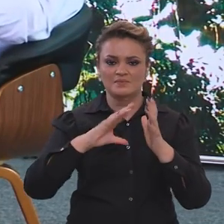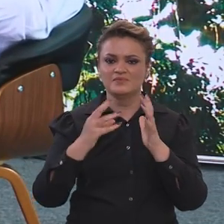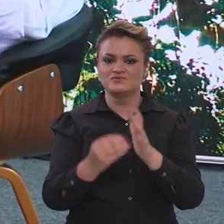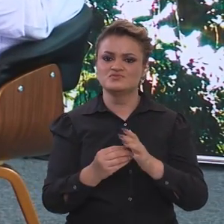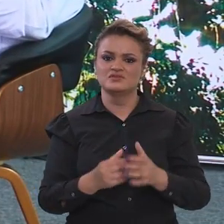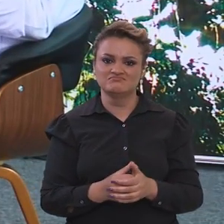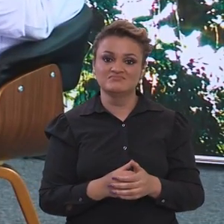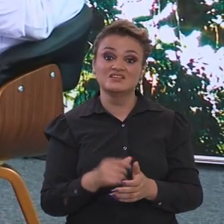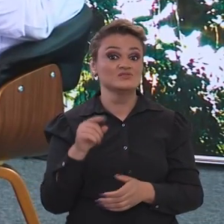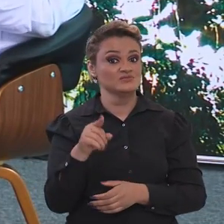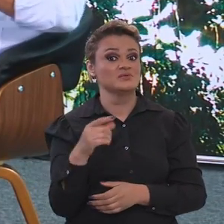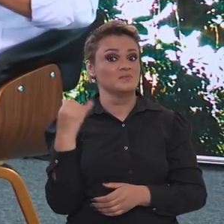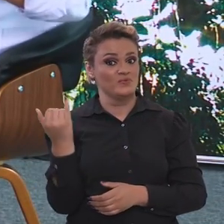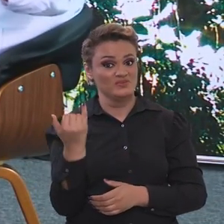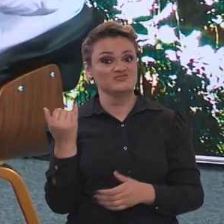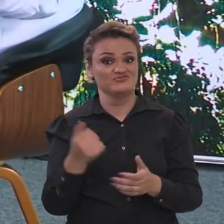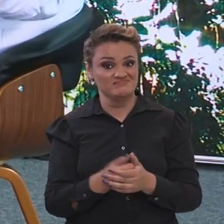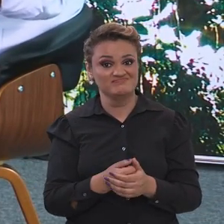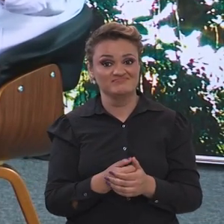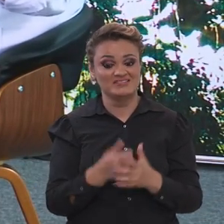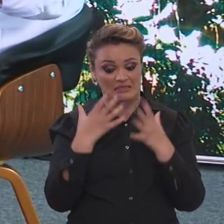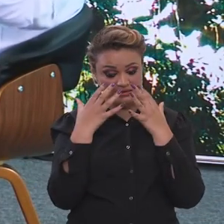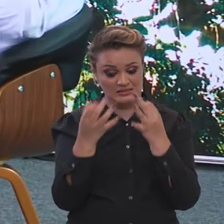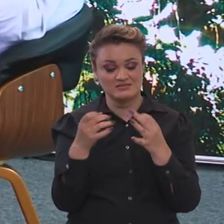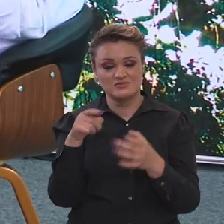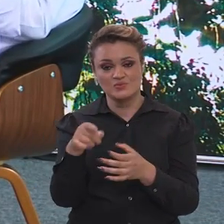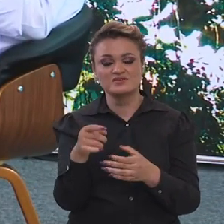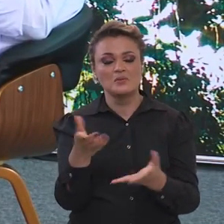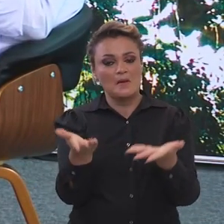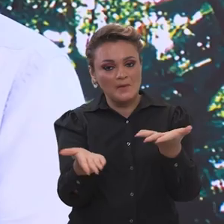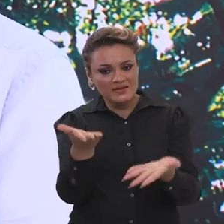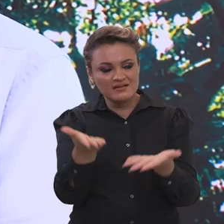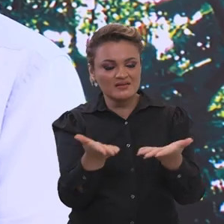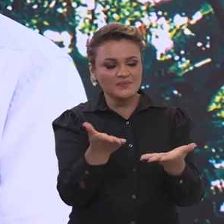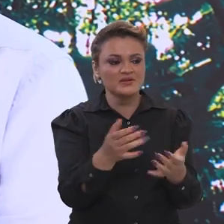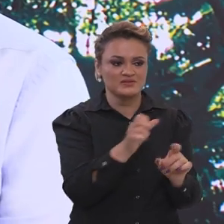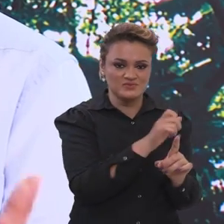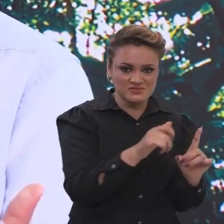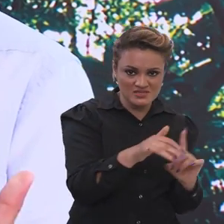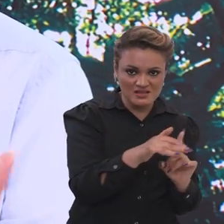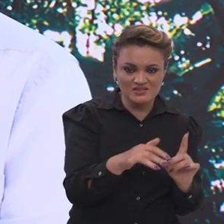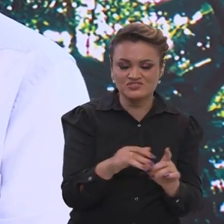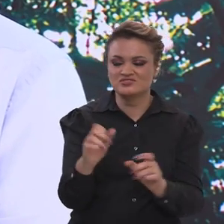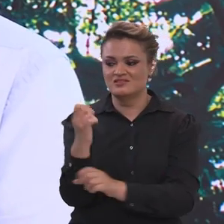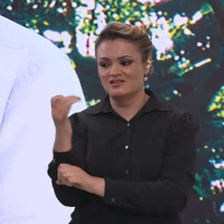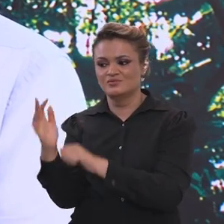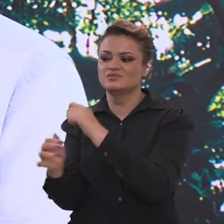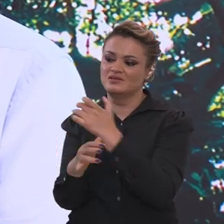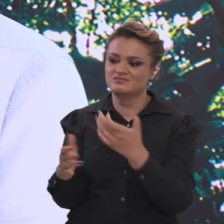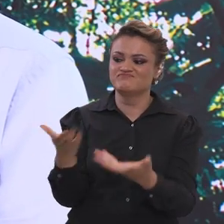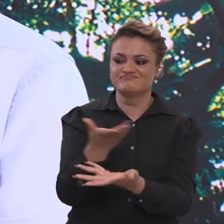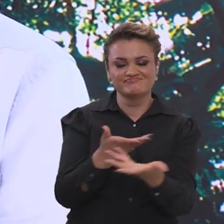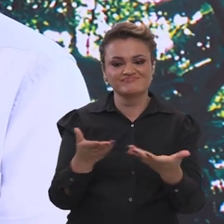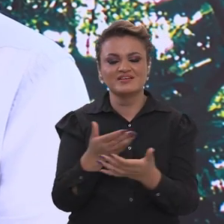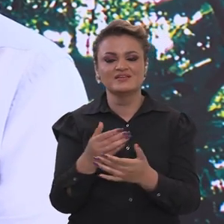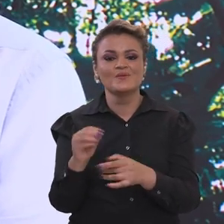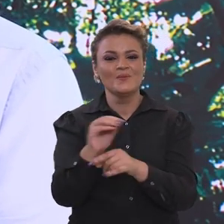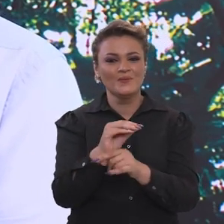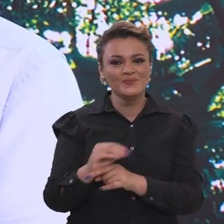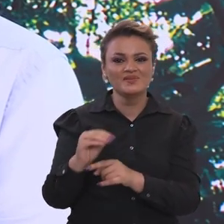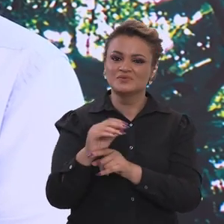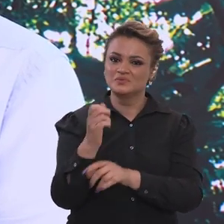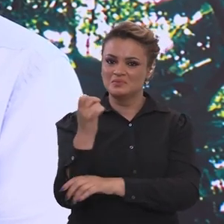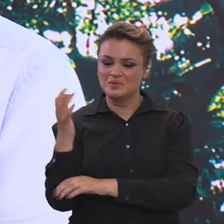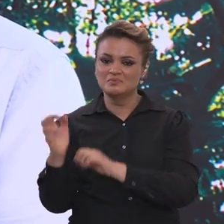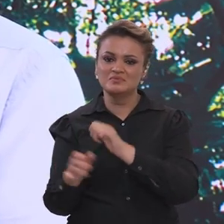diretamente da floresta. Isso tem que ter uma relação, como eu falei aqui, equilibrada entre a sociedade e a natureza, entre a